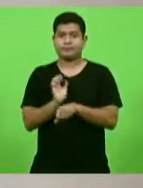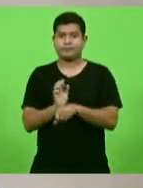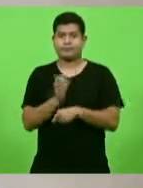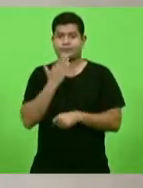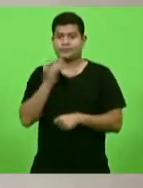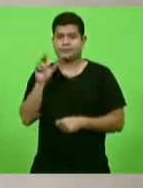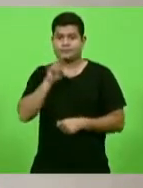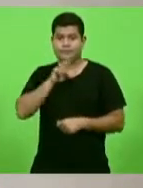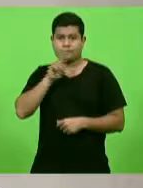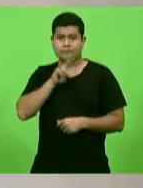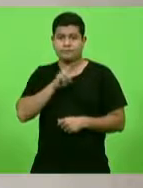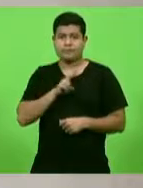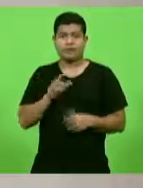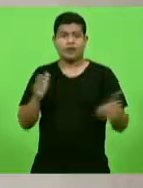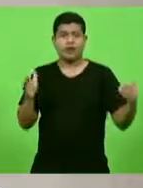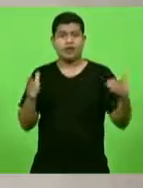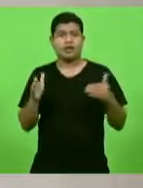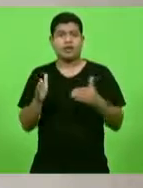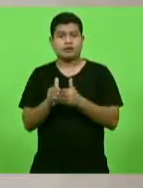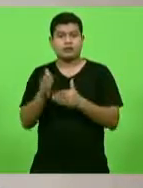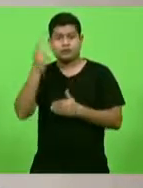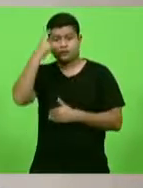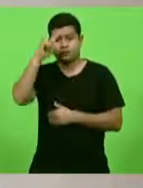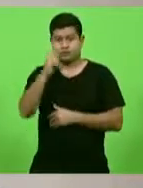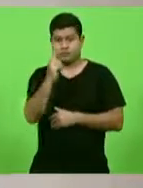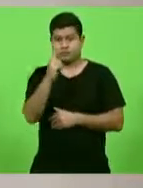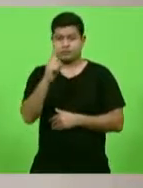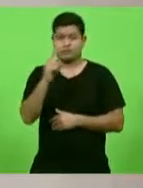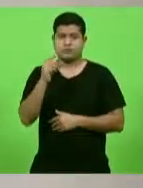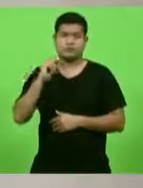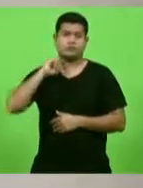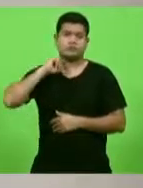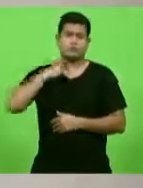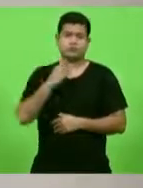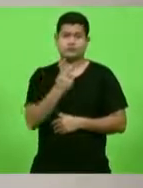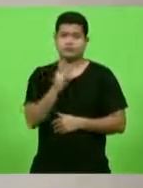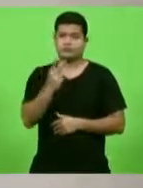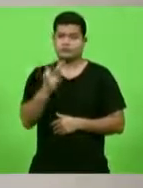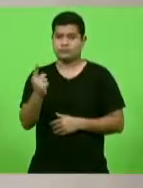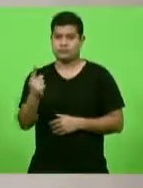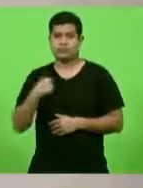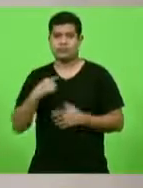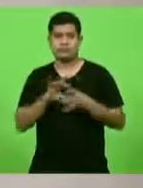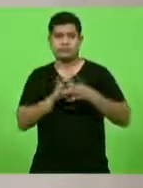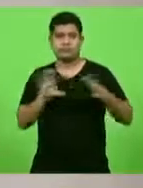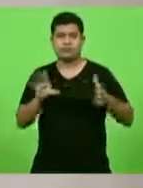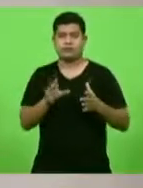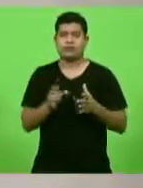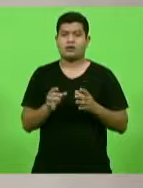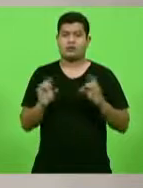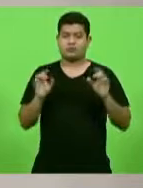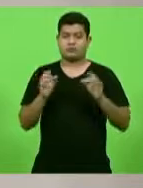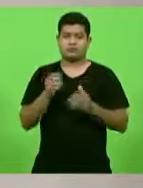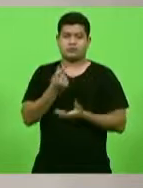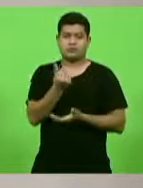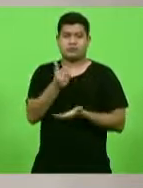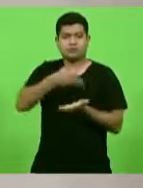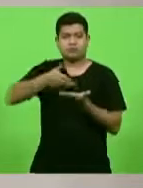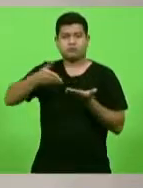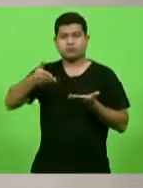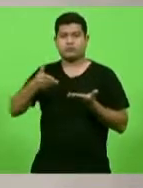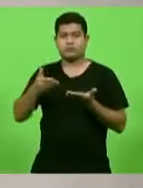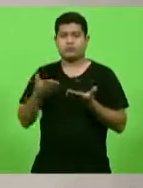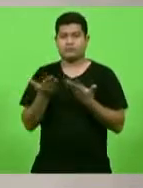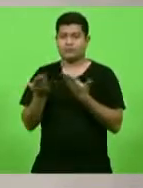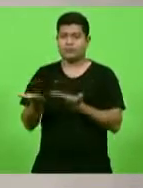prazo de apreciação, 1 de 5 de 2021. autoriza a abertura de crédito especial em favor da Secretaria do Estado